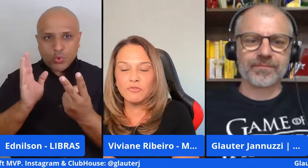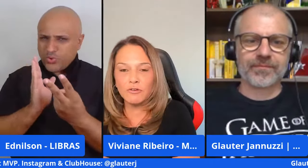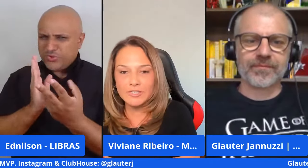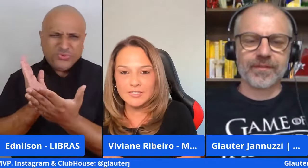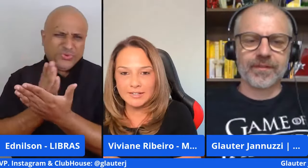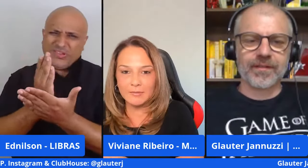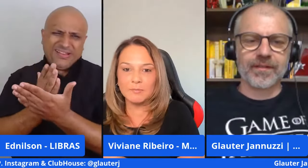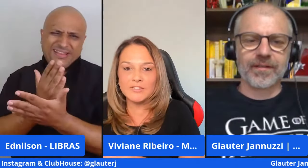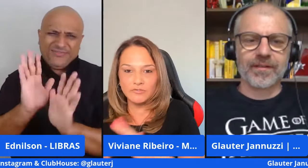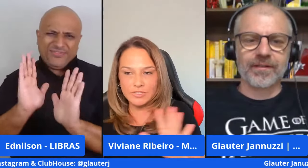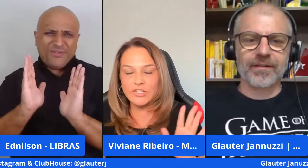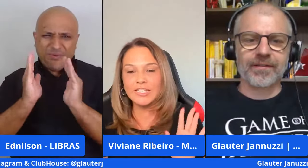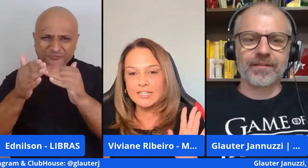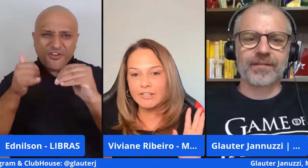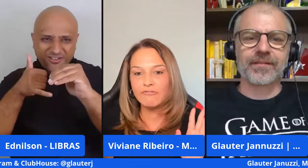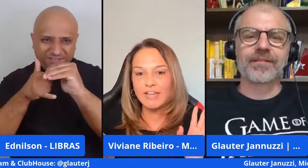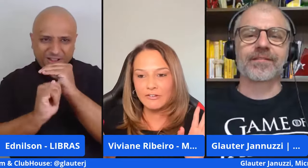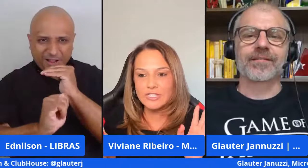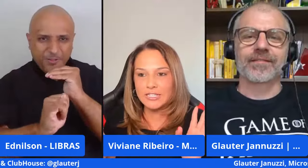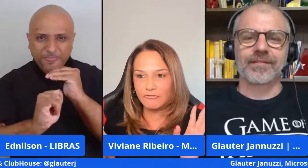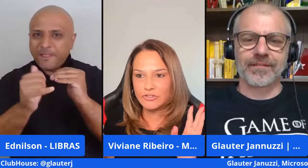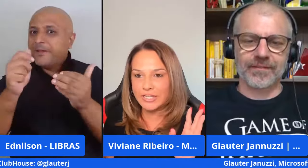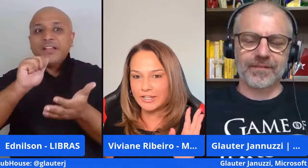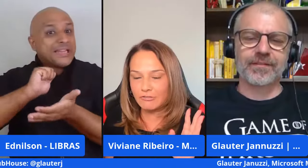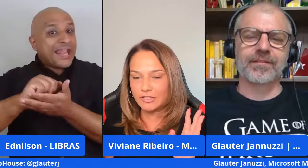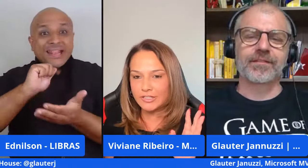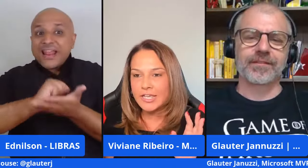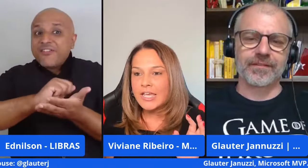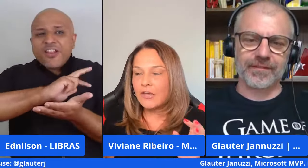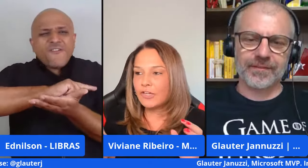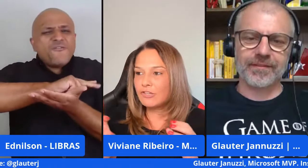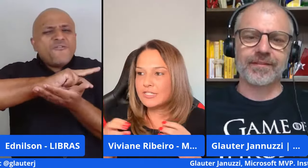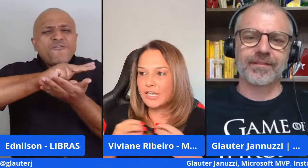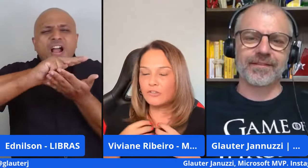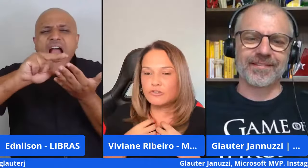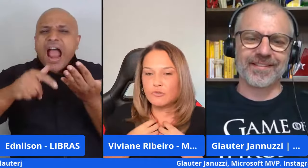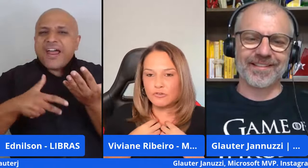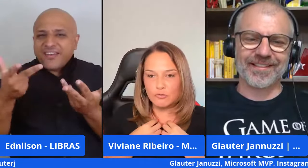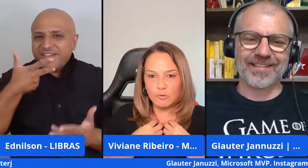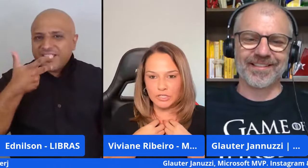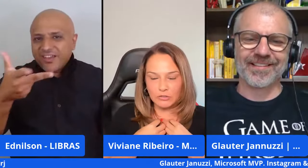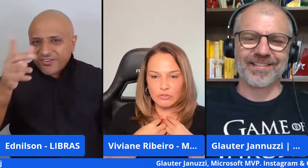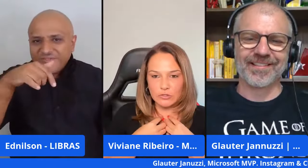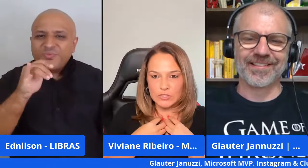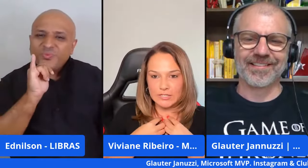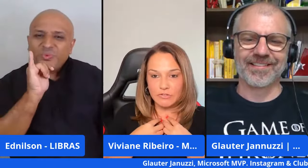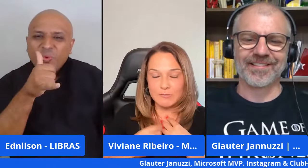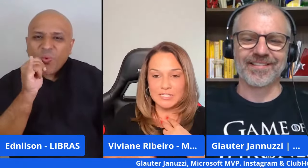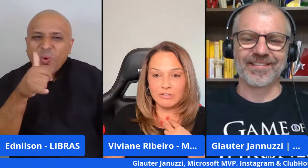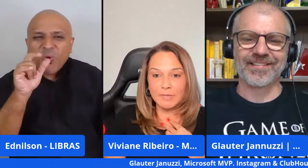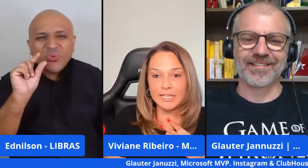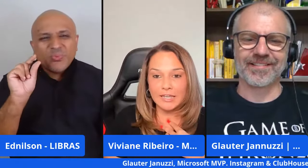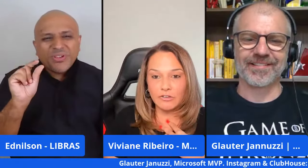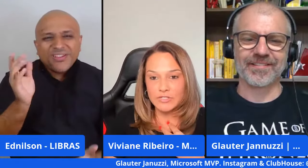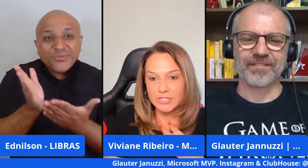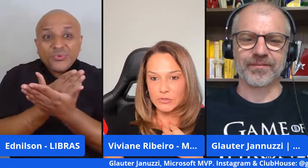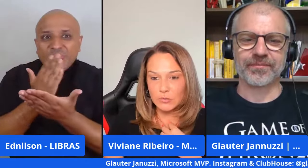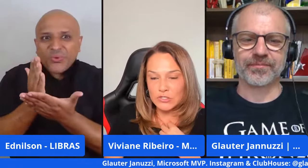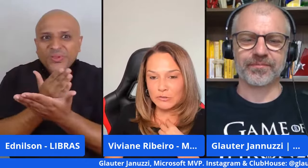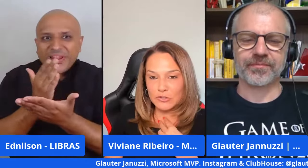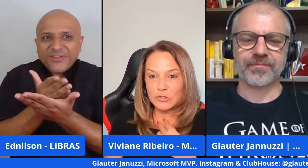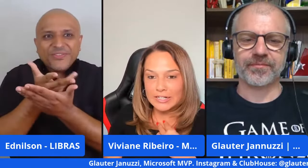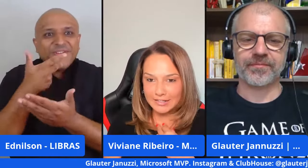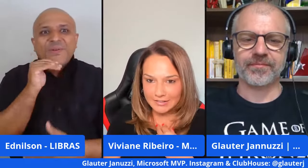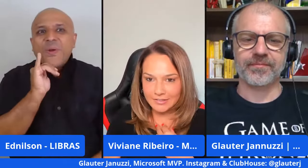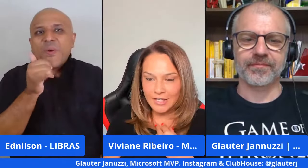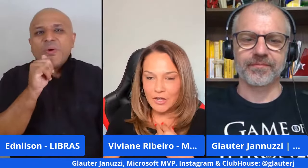acho que mais com foco em startup mas você já está escrevendo vários livros né Cláuter eu quero que você nos conte um pouquinho dos seus livros mas eu também quero que você